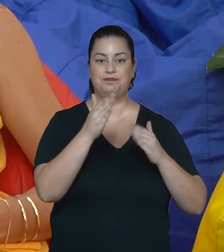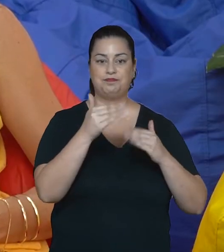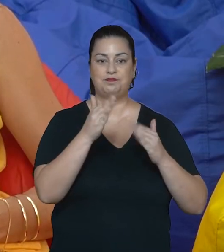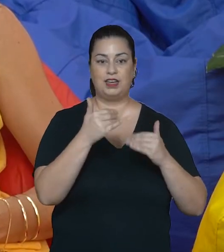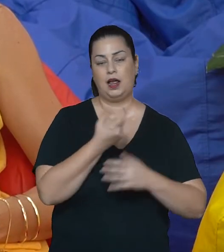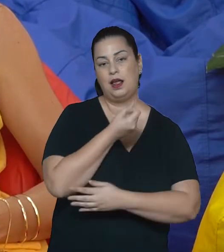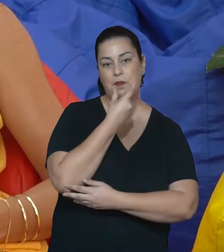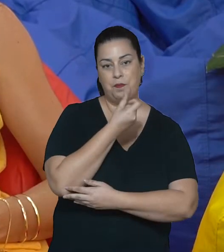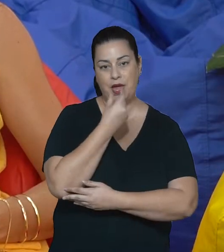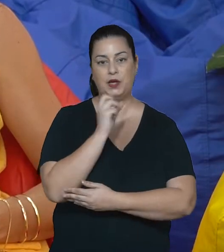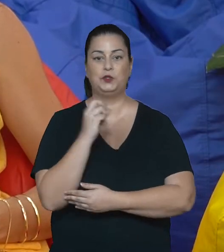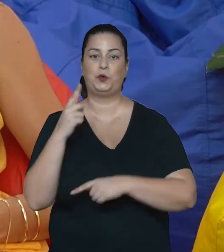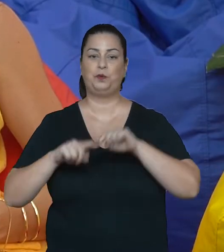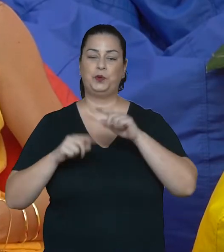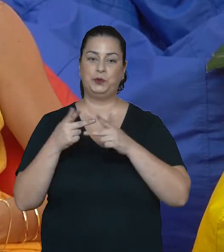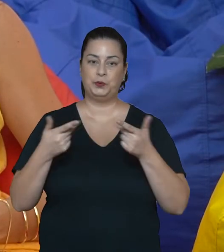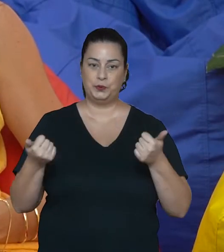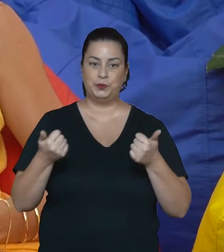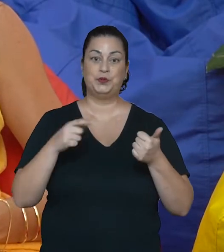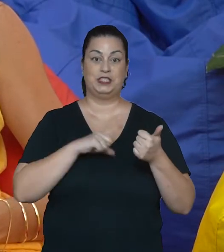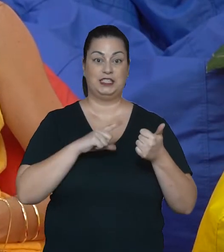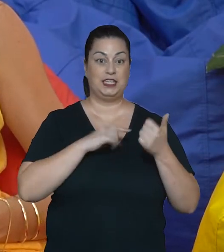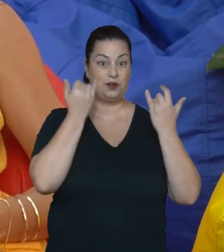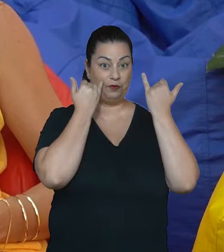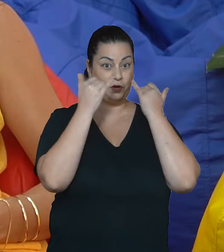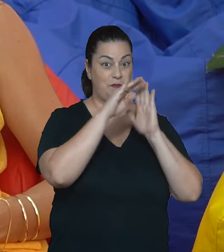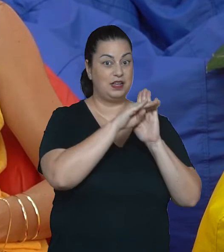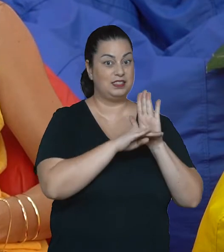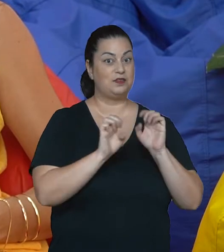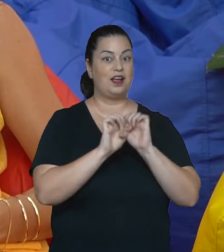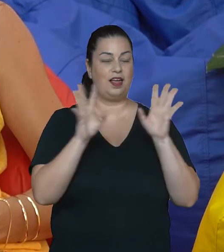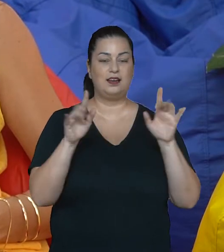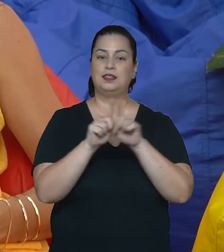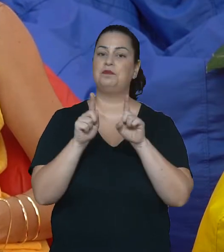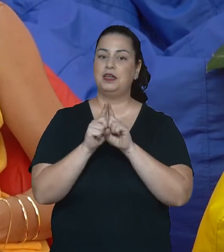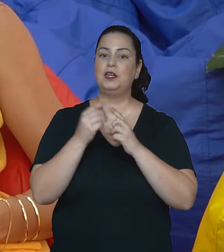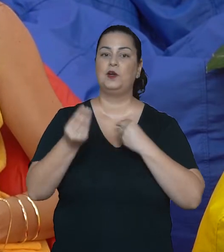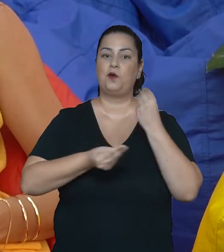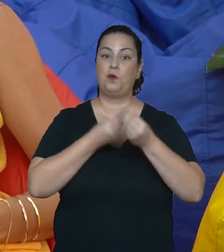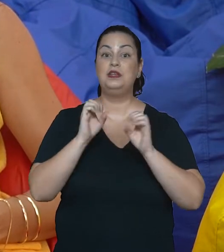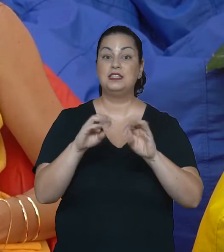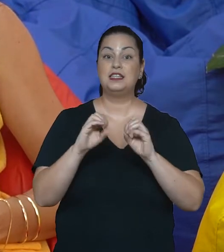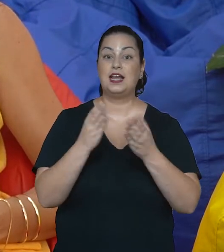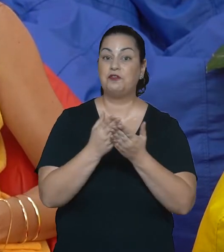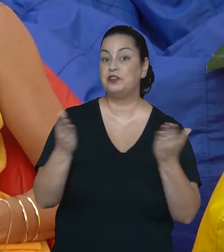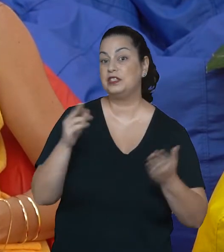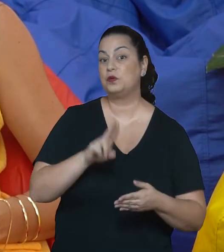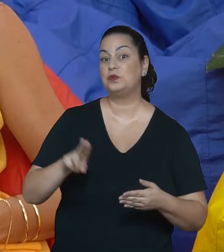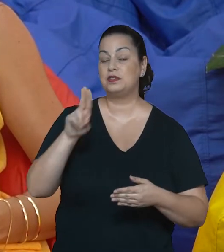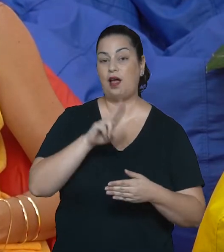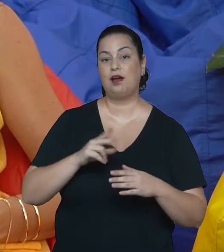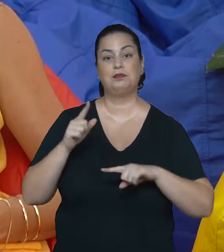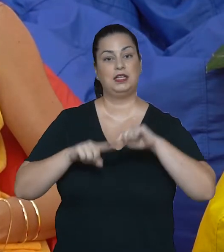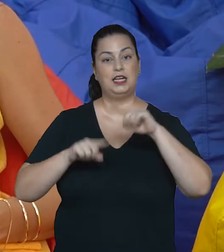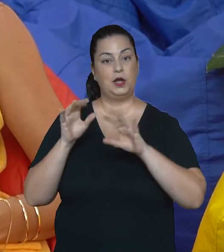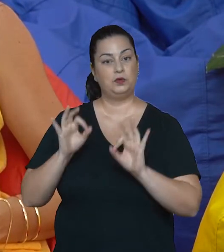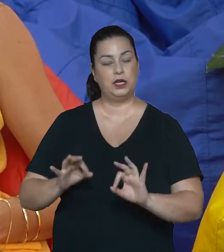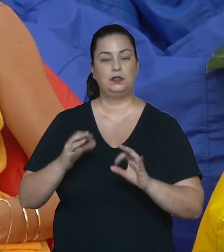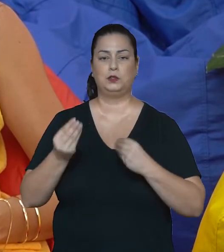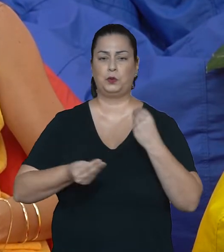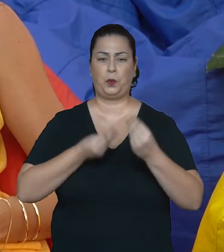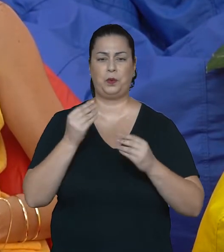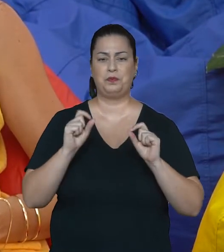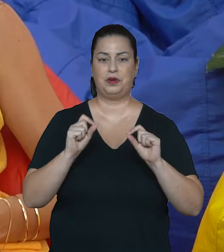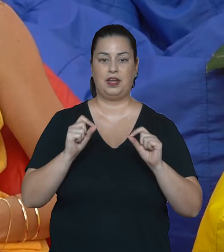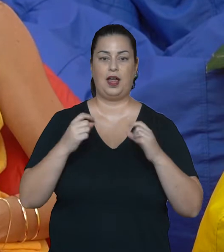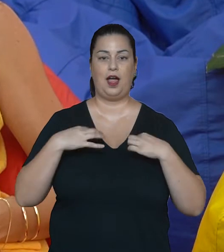que garantem que os alimentos e medicamentos serão conservados e transportados corretamente, das informações que lhe ensinam como usar algum produto corretamente,